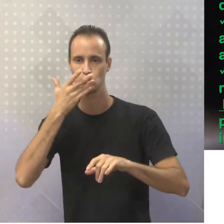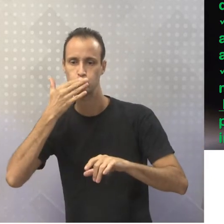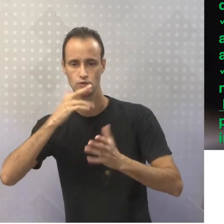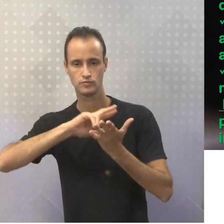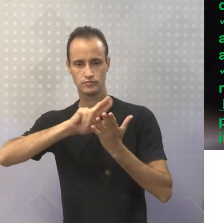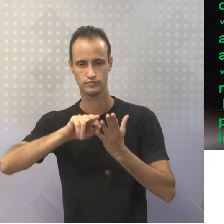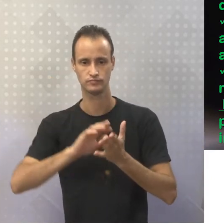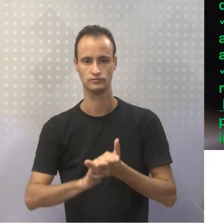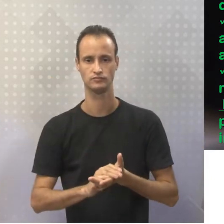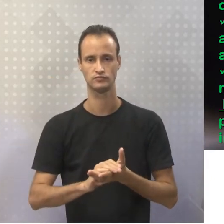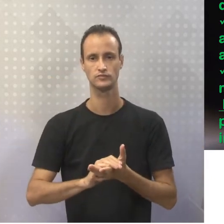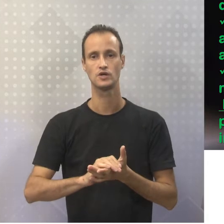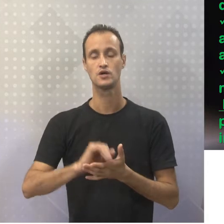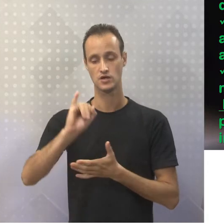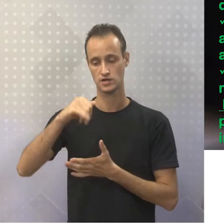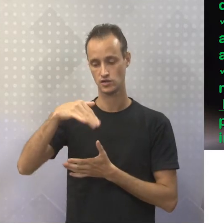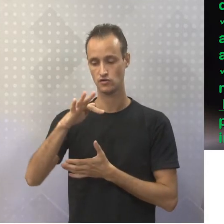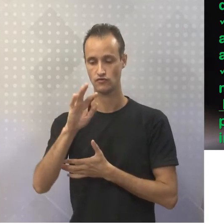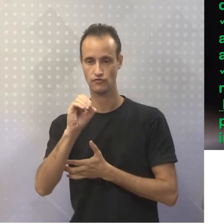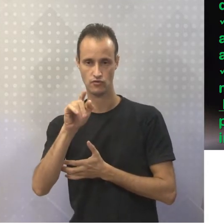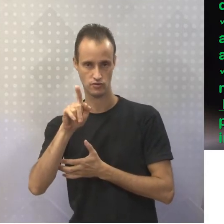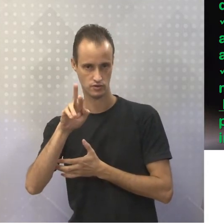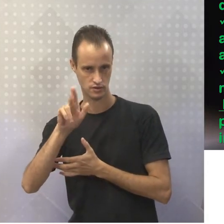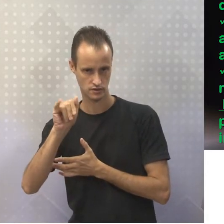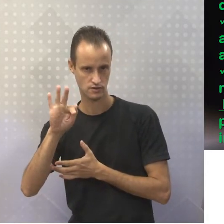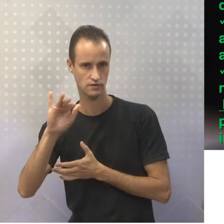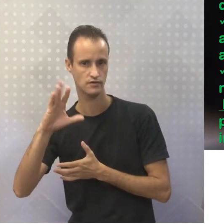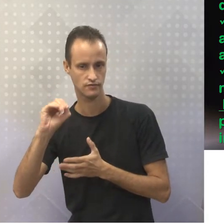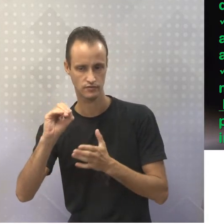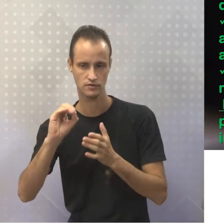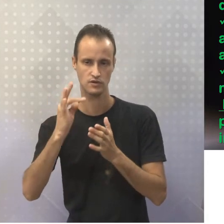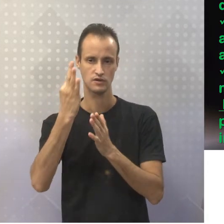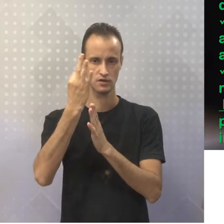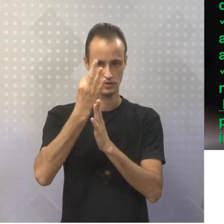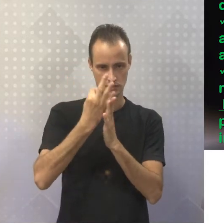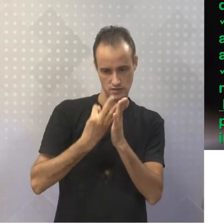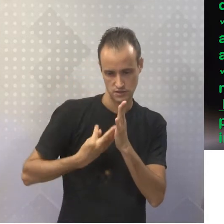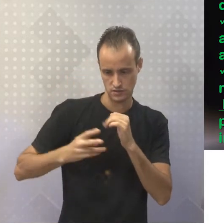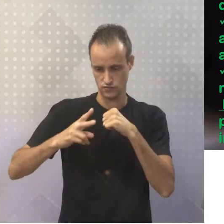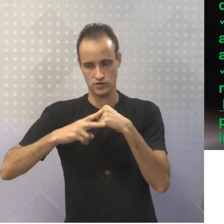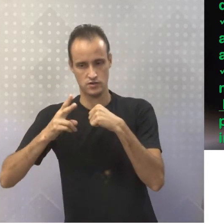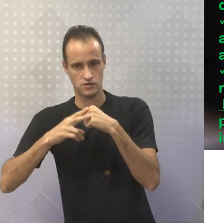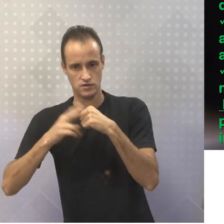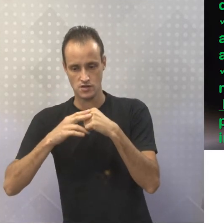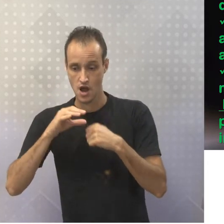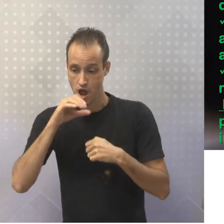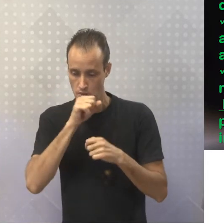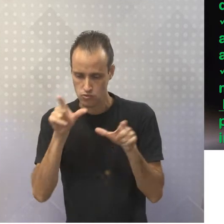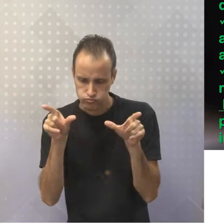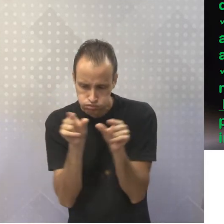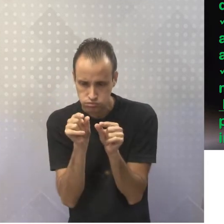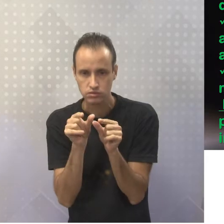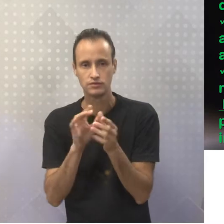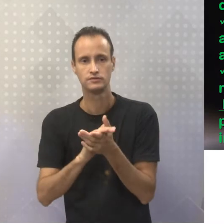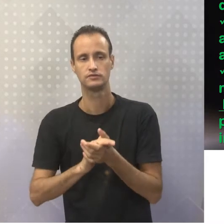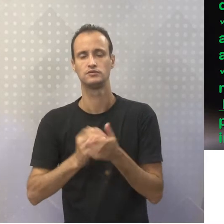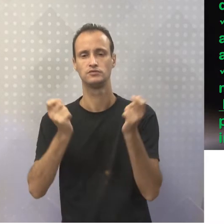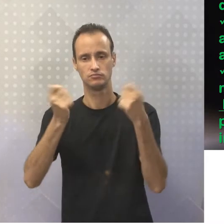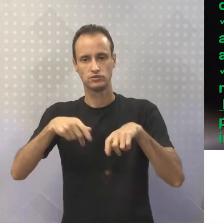Infográfico combina textos verbais breves com representações visuais e pode